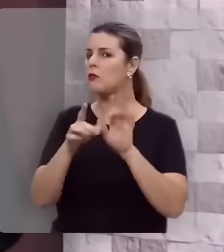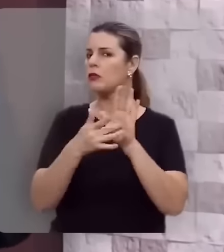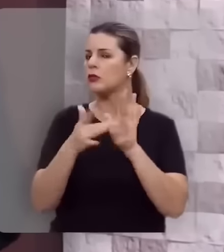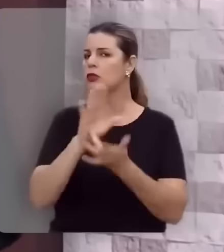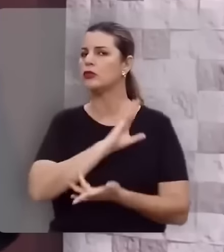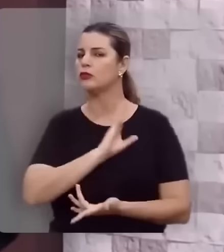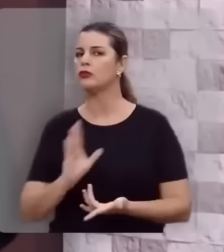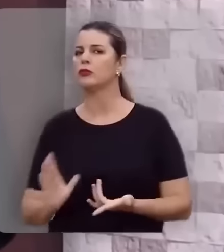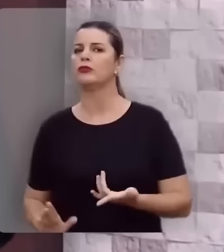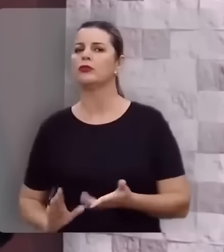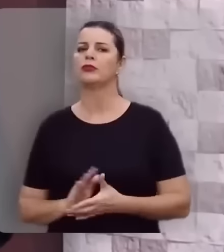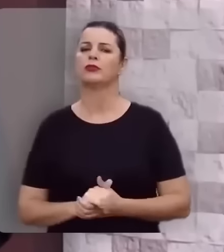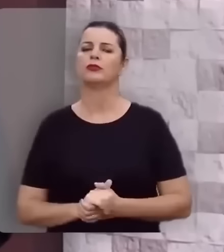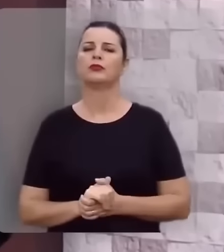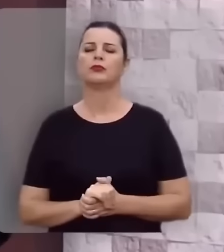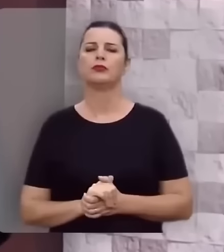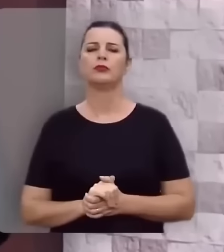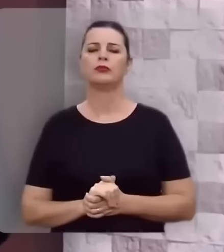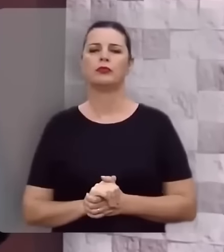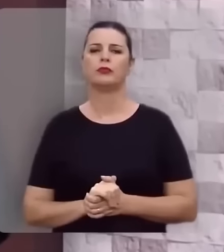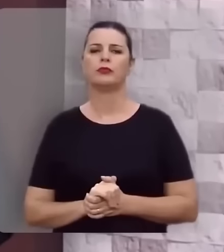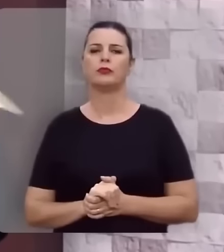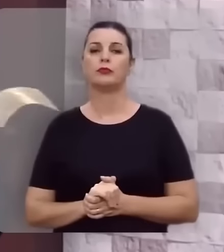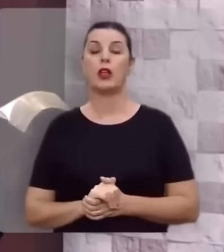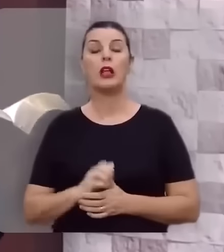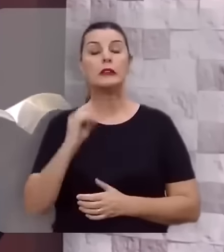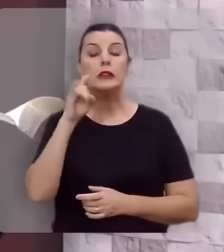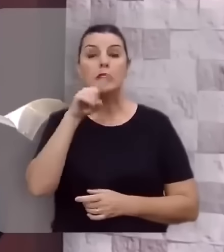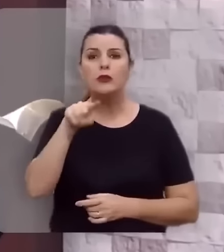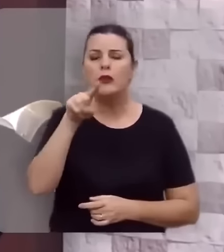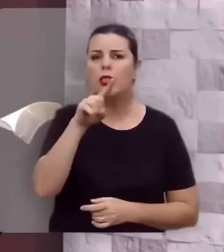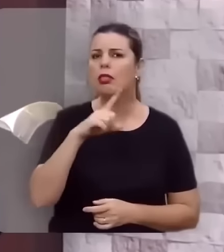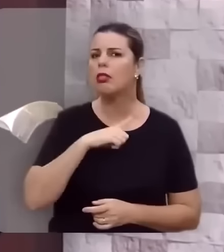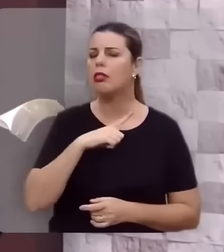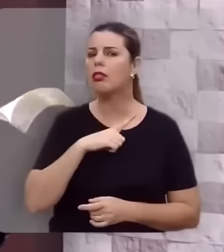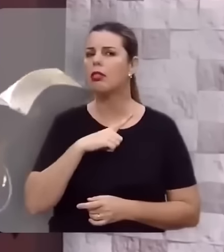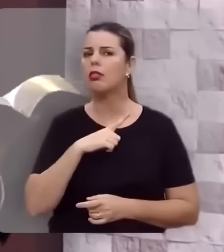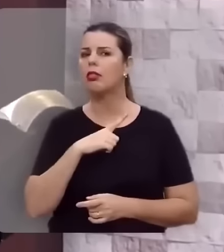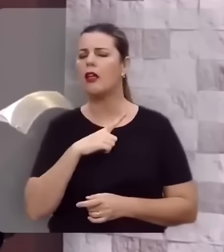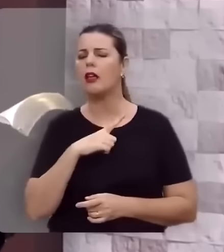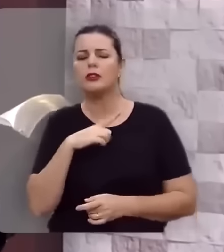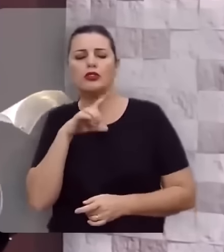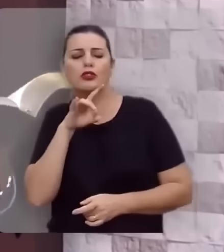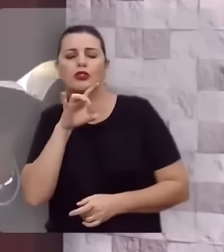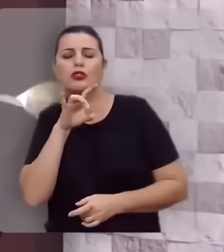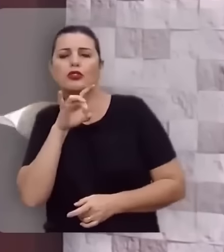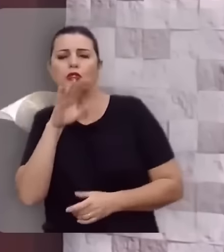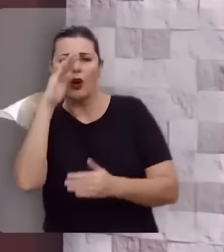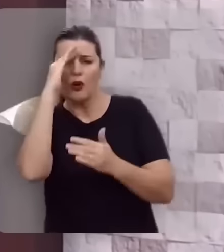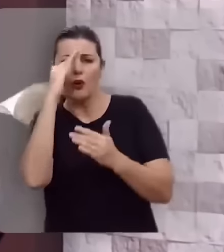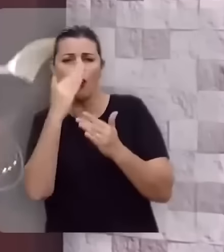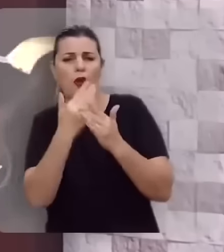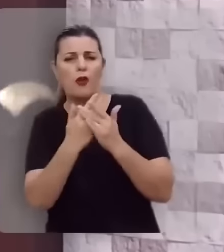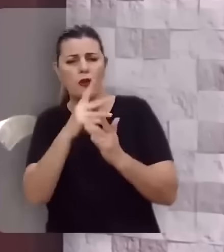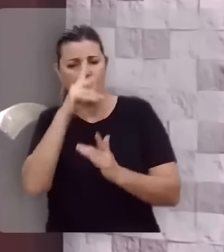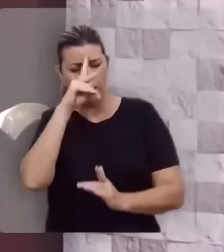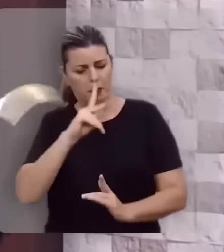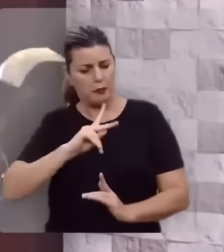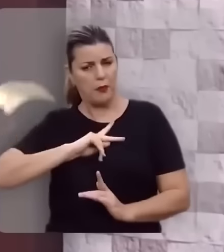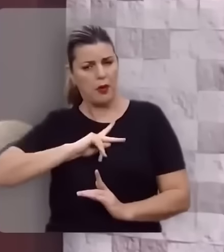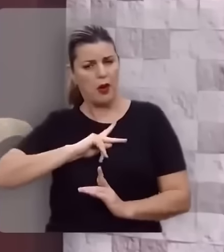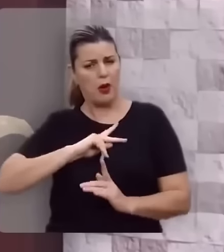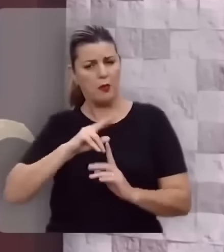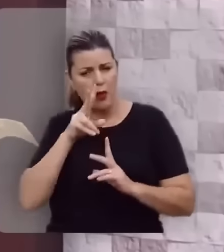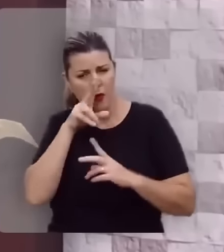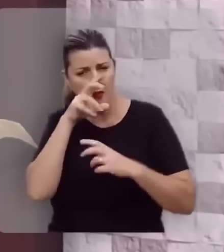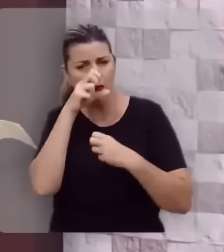filho Jesus Cristo. Se você estiver apenas confiando nos seus recursos,